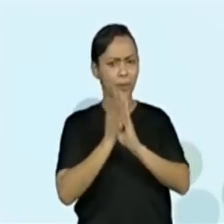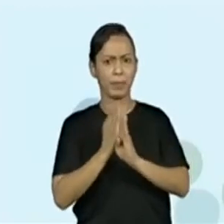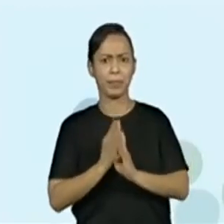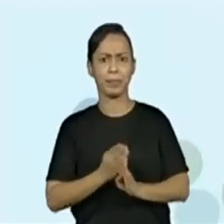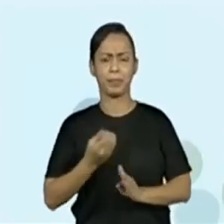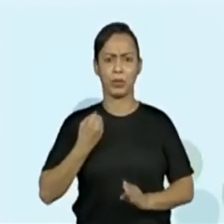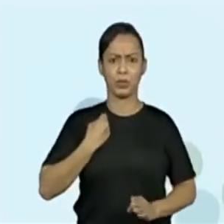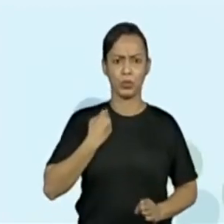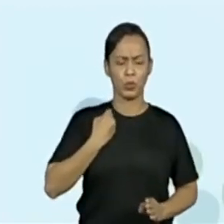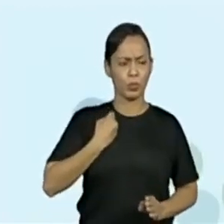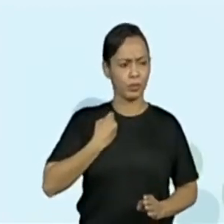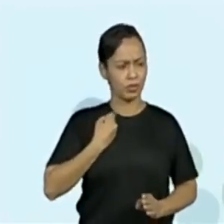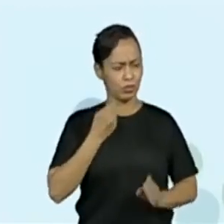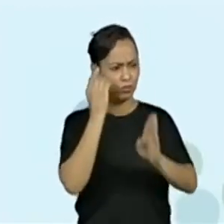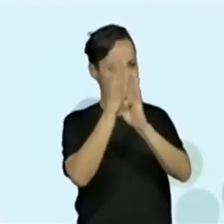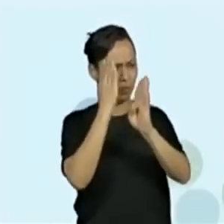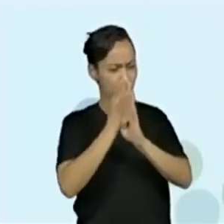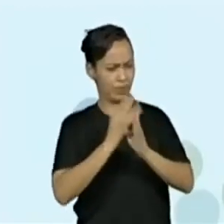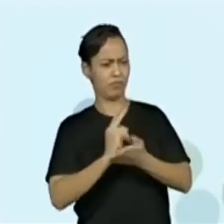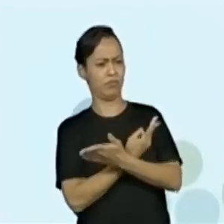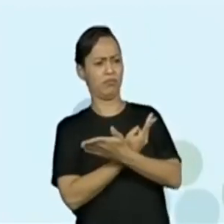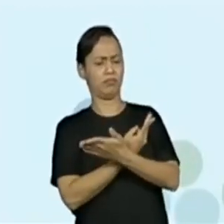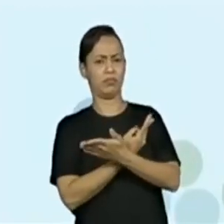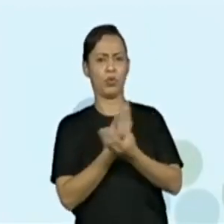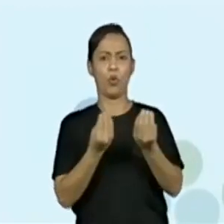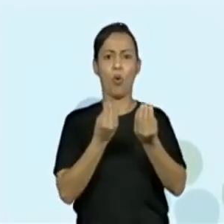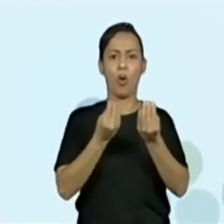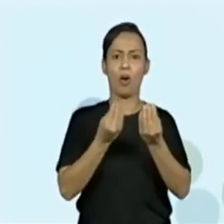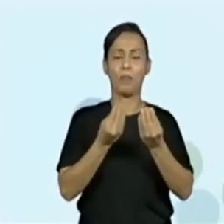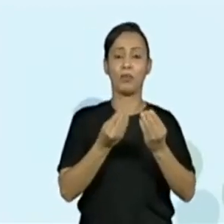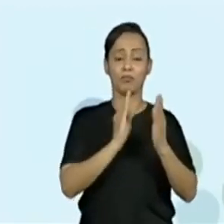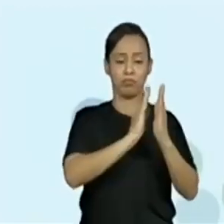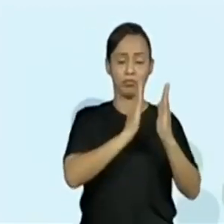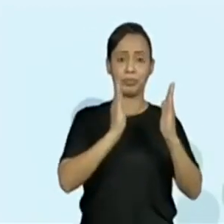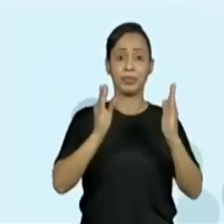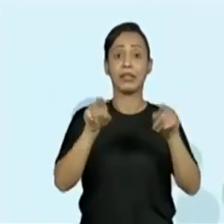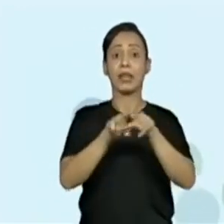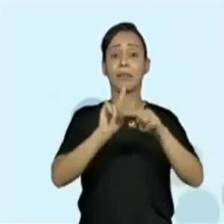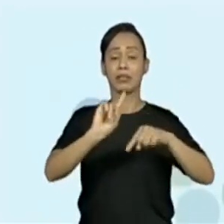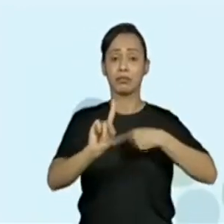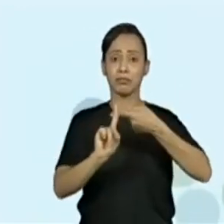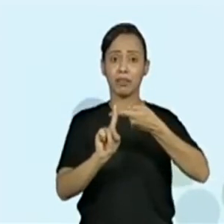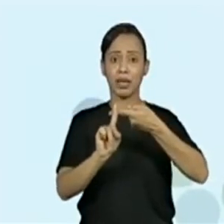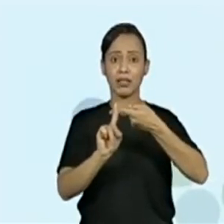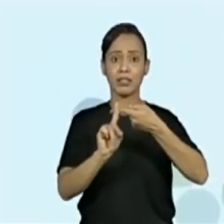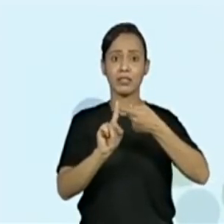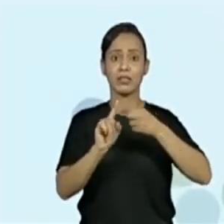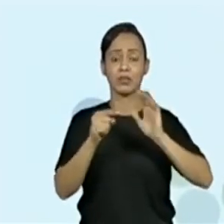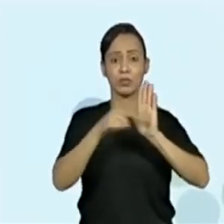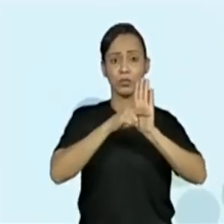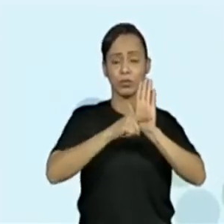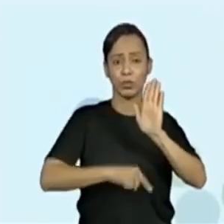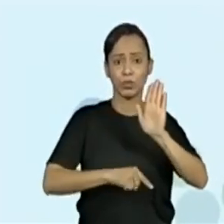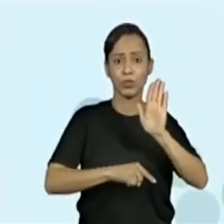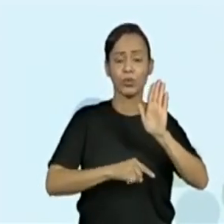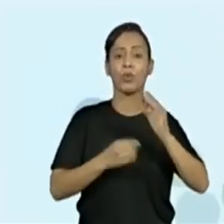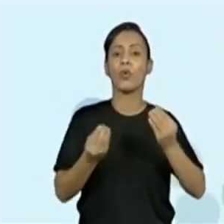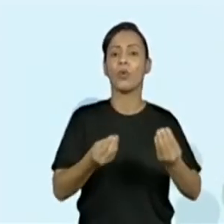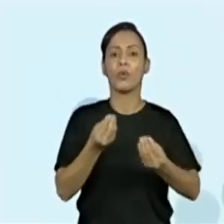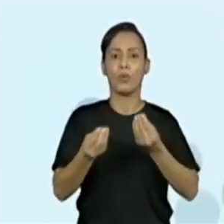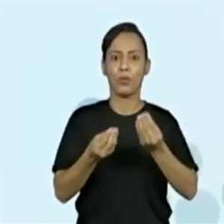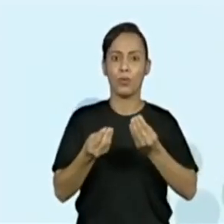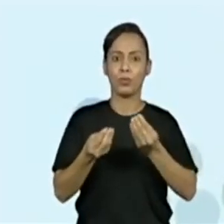de números naturais, resultantes da realização de adições ou subtrações sucessivas,